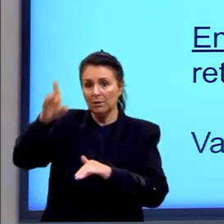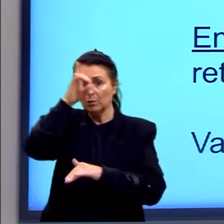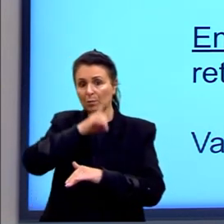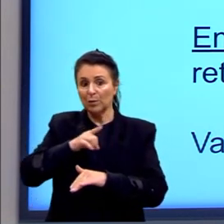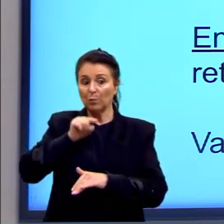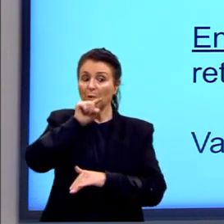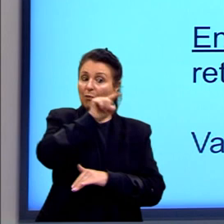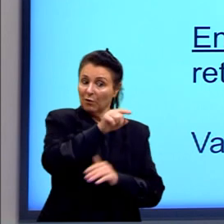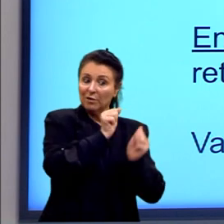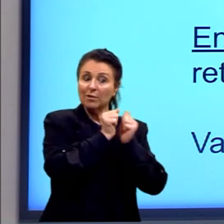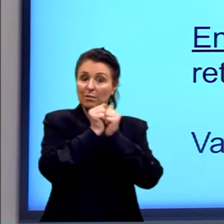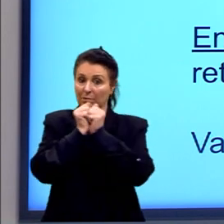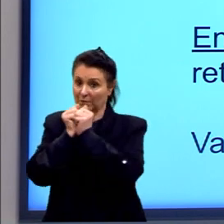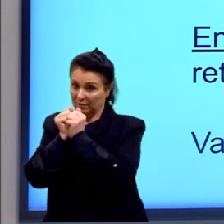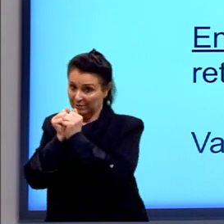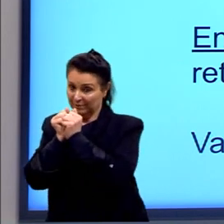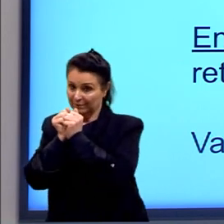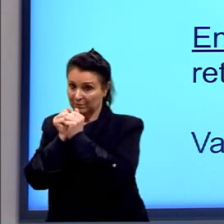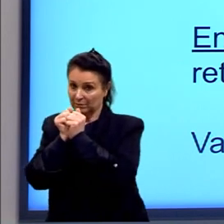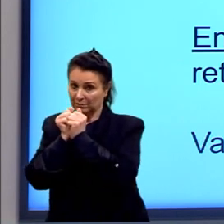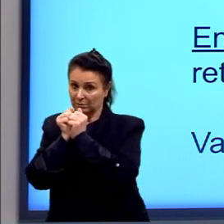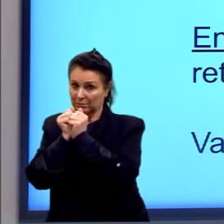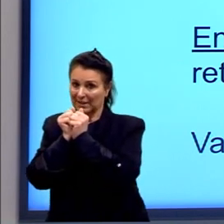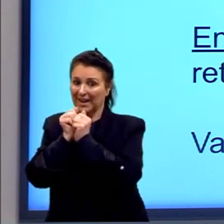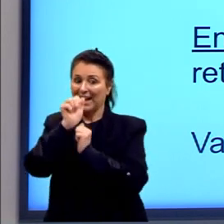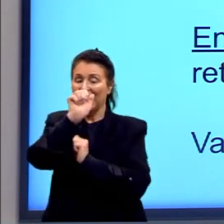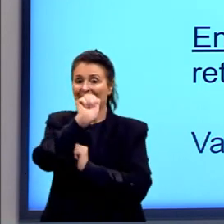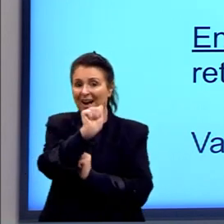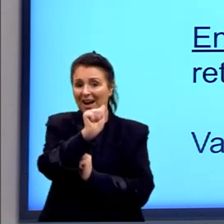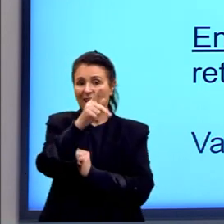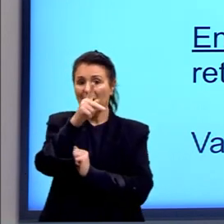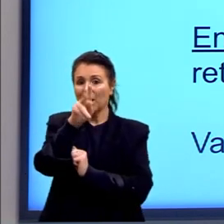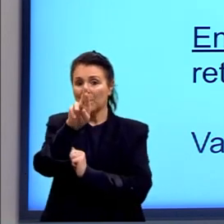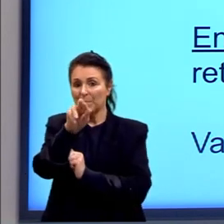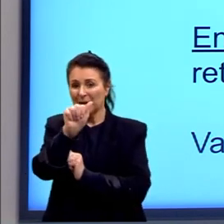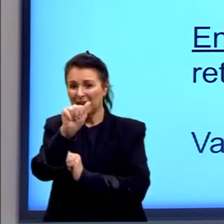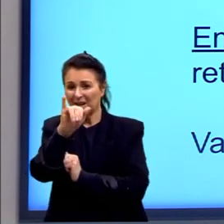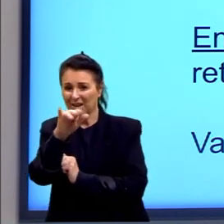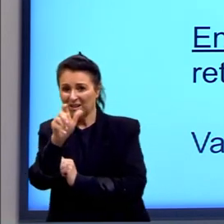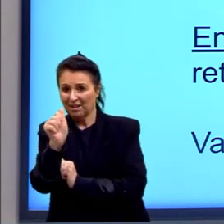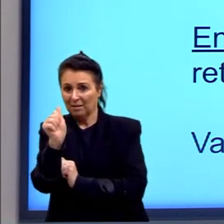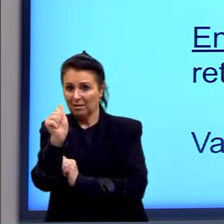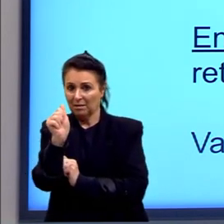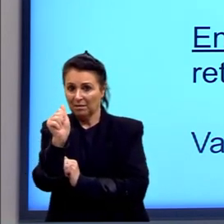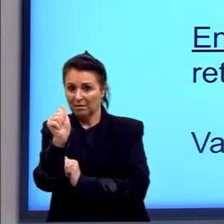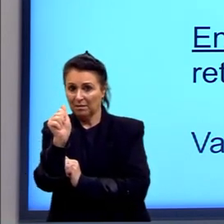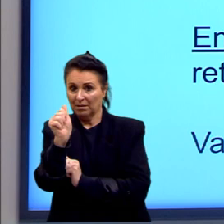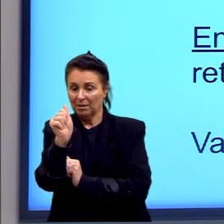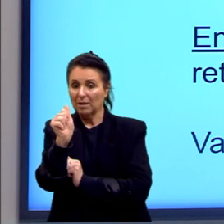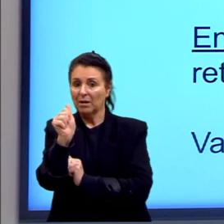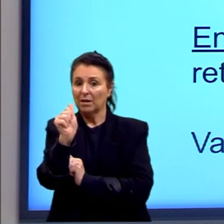nos acompanha? A praia. Então, esse a praia foi